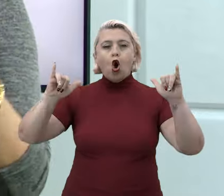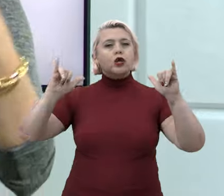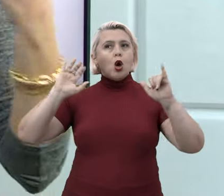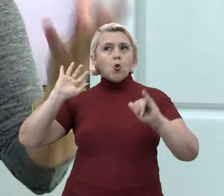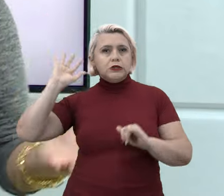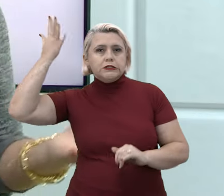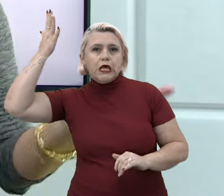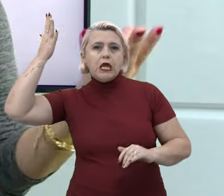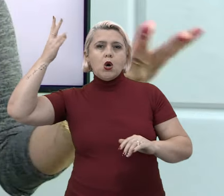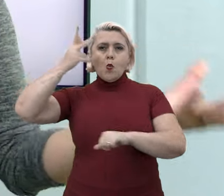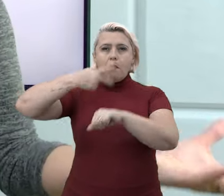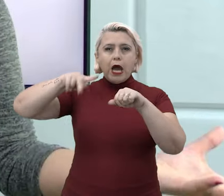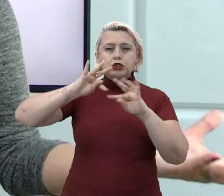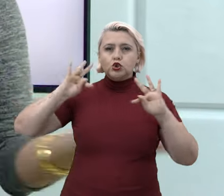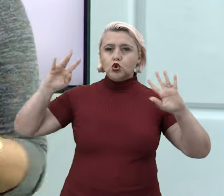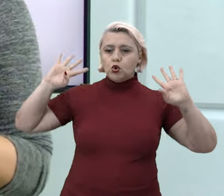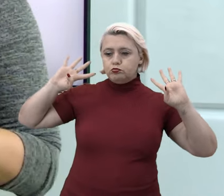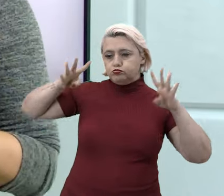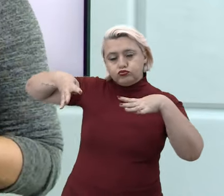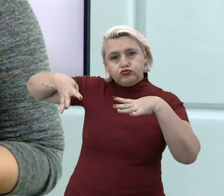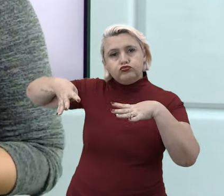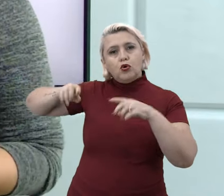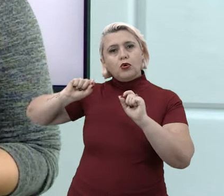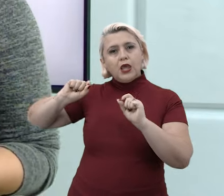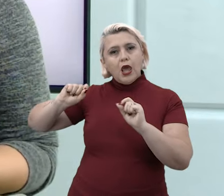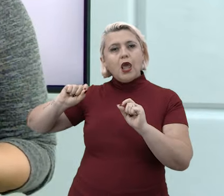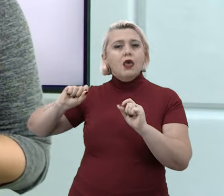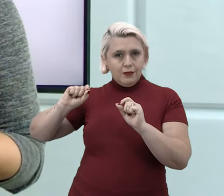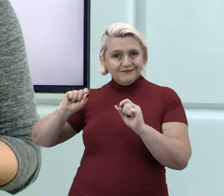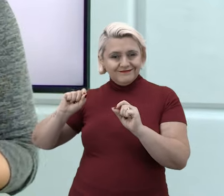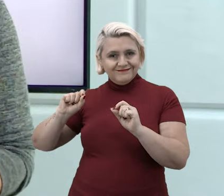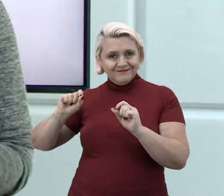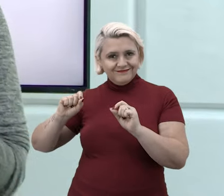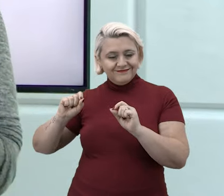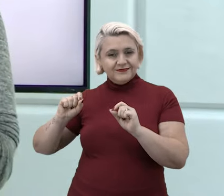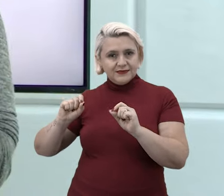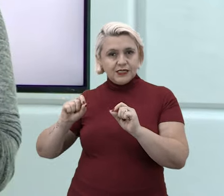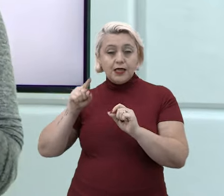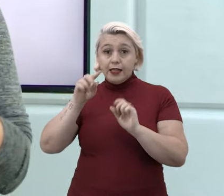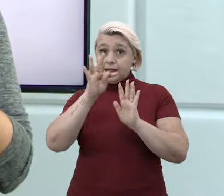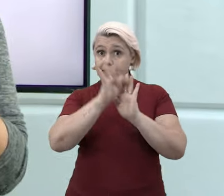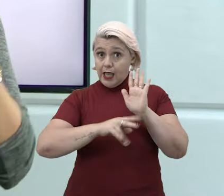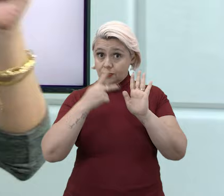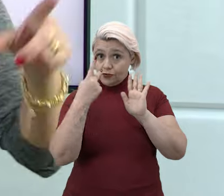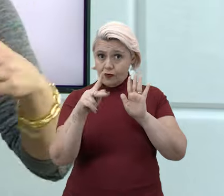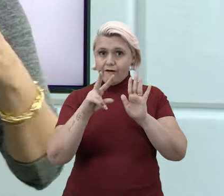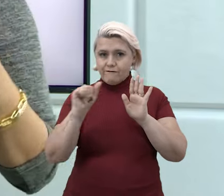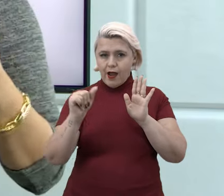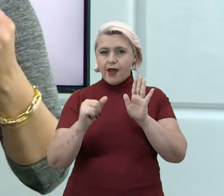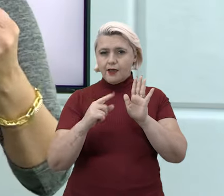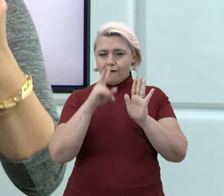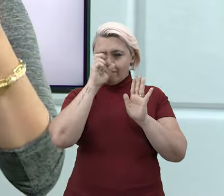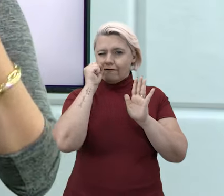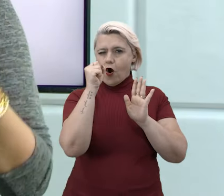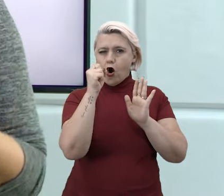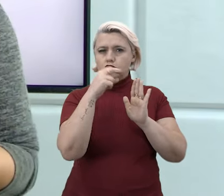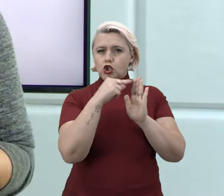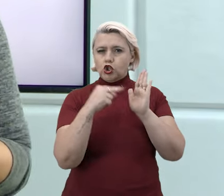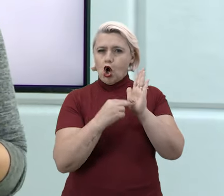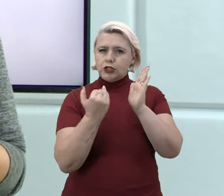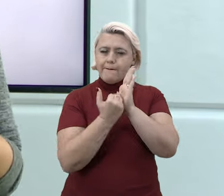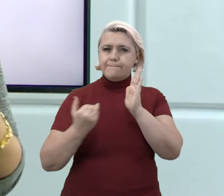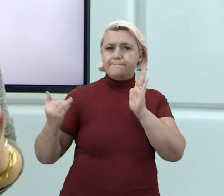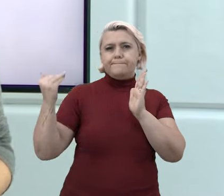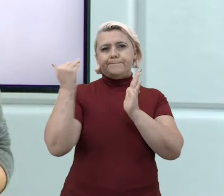demonstrou essa situação. Então, o seu texto fica concreto, fica forte, ele fica aquele